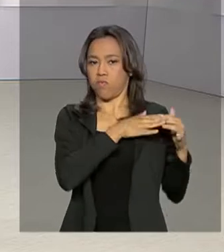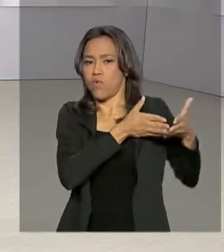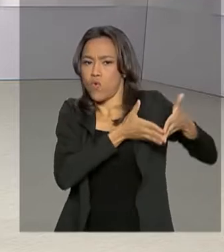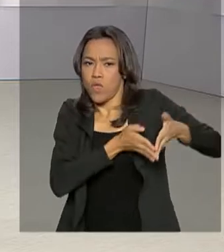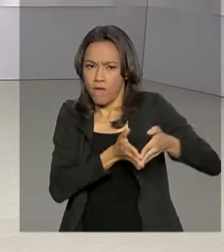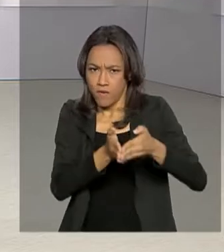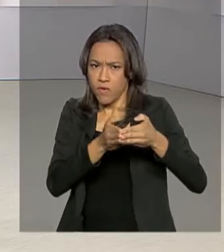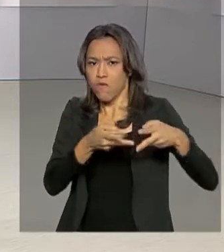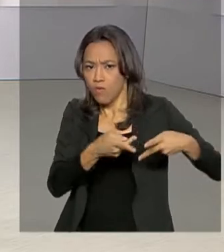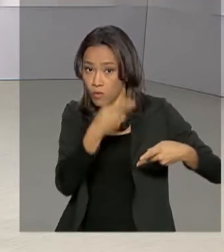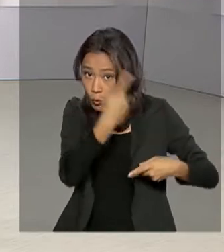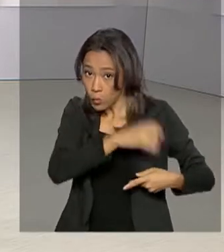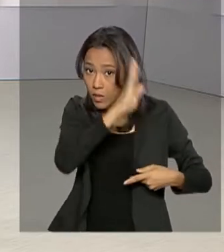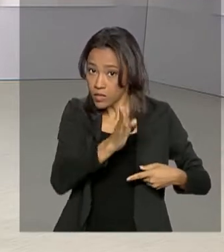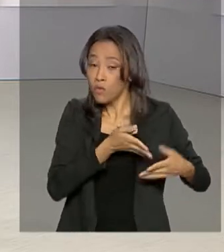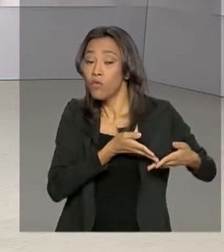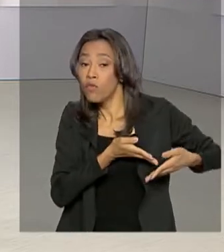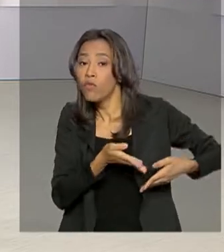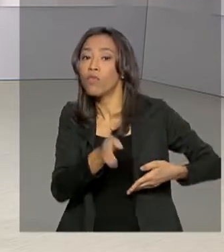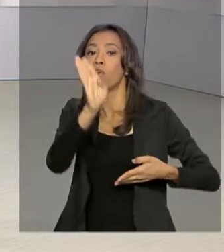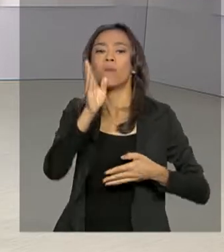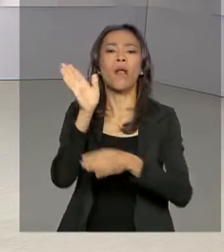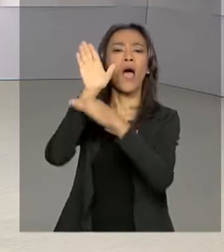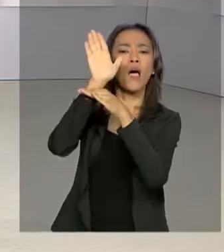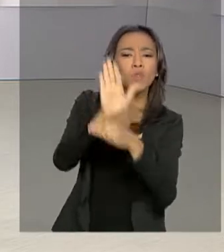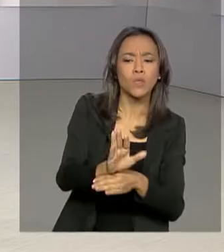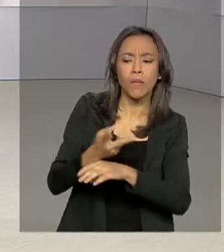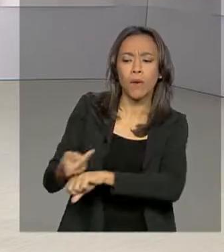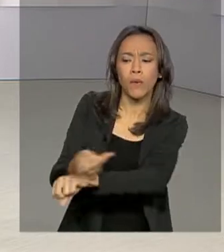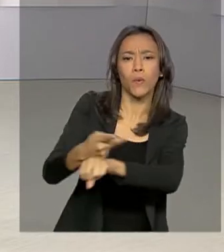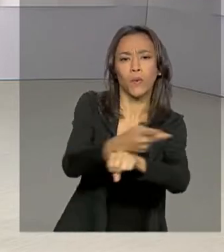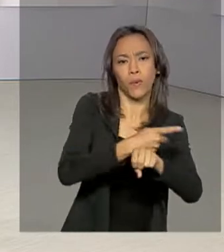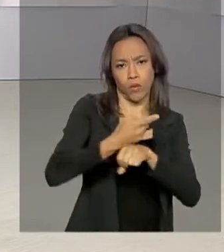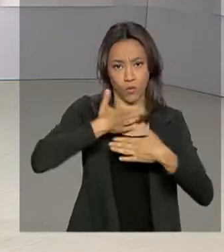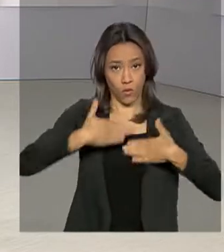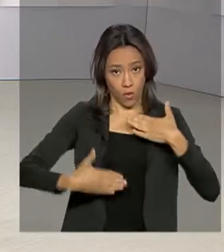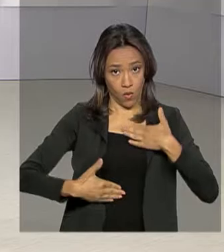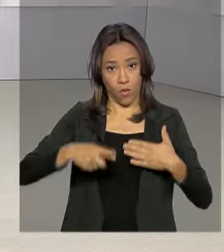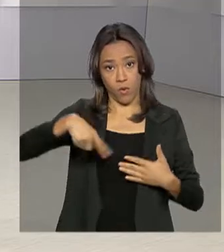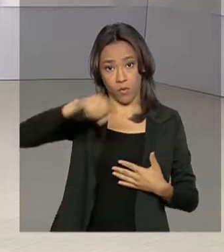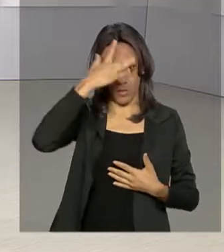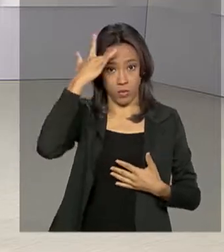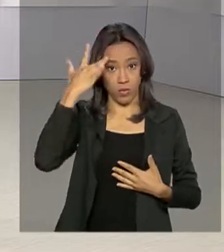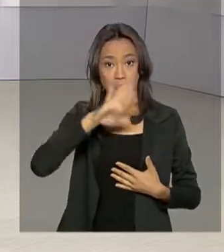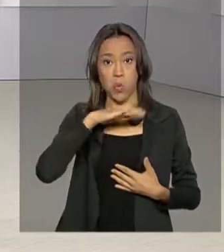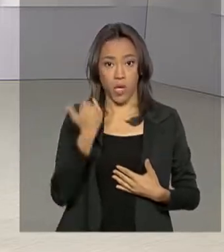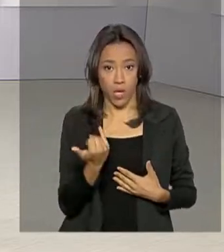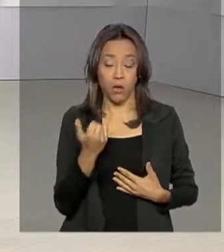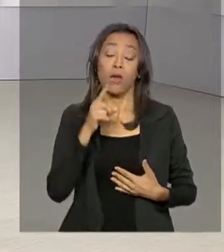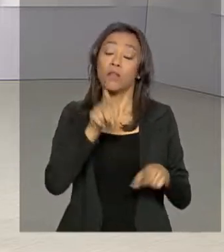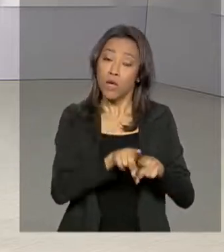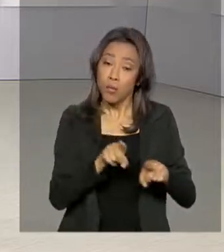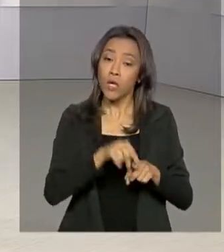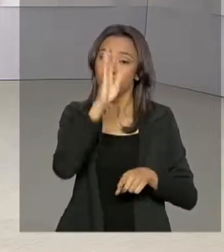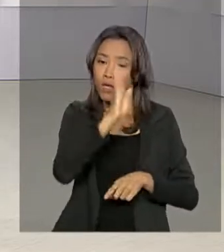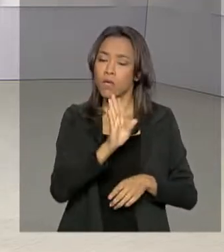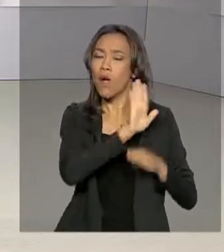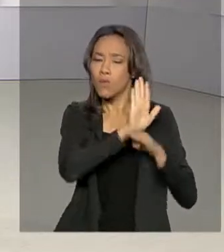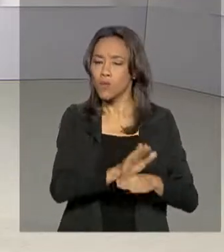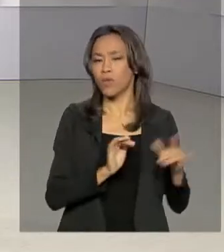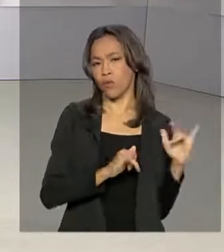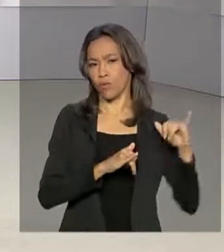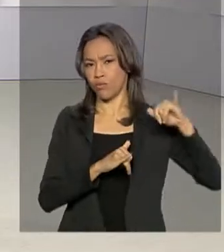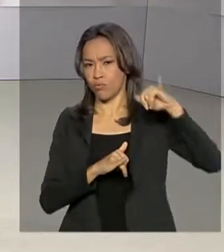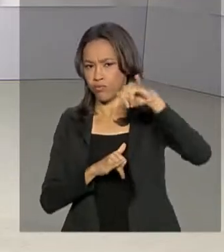está no Estreito de Drake, auxiliando a Armada Chilena no resgate dos corpos. O Brasil também ajuda com uma aeronave da Força Aérea